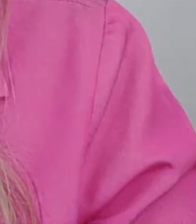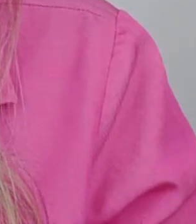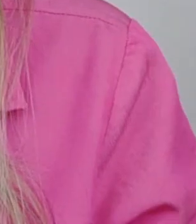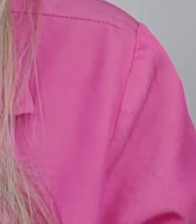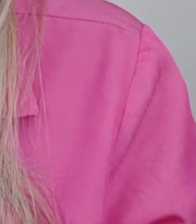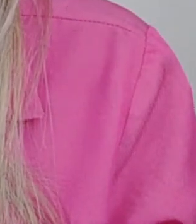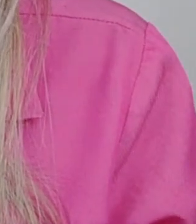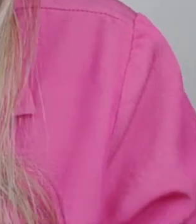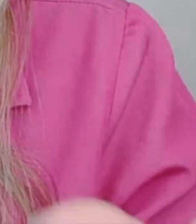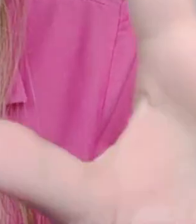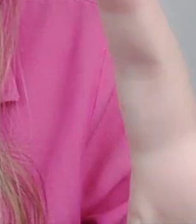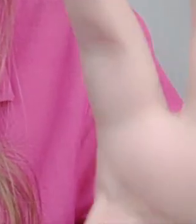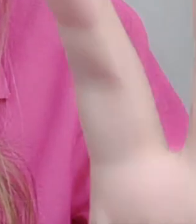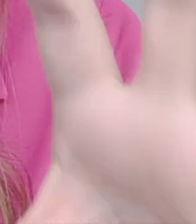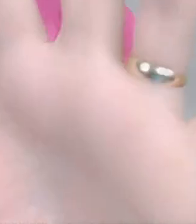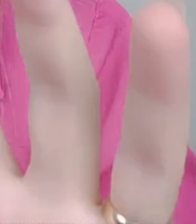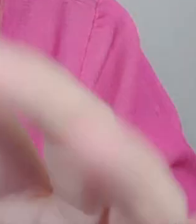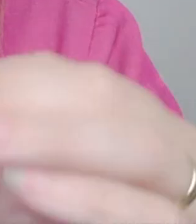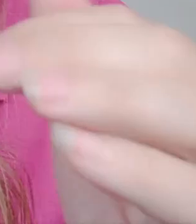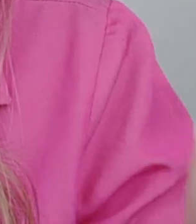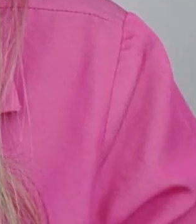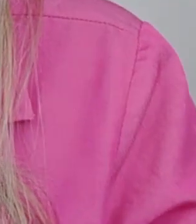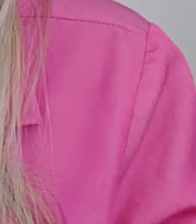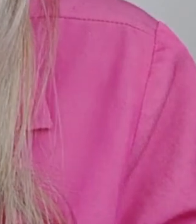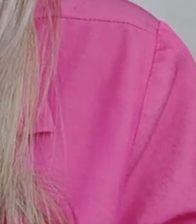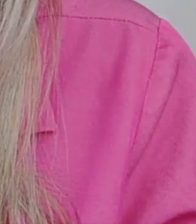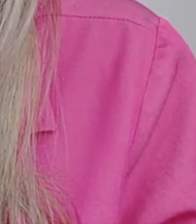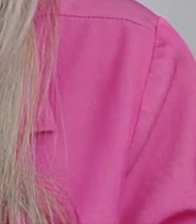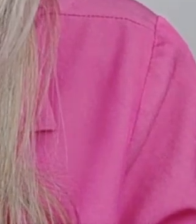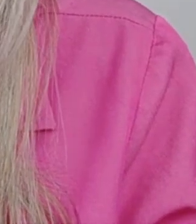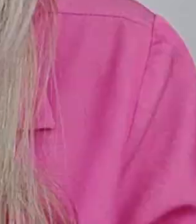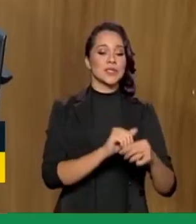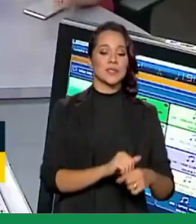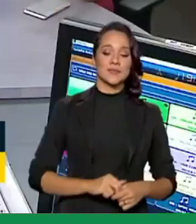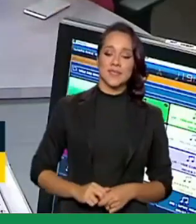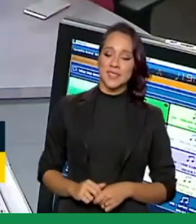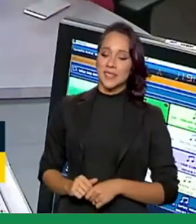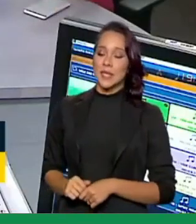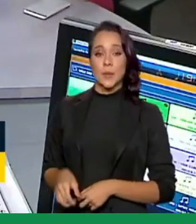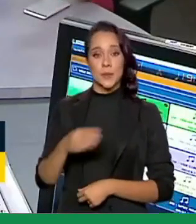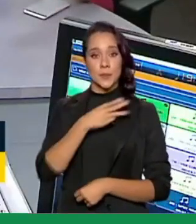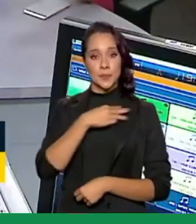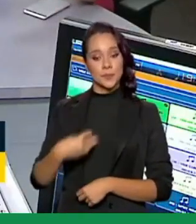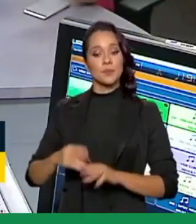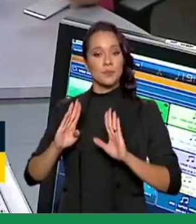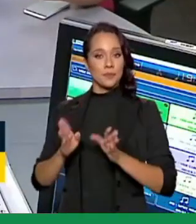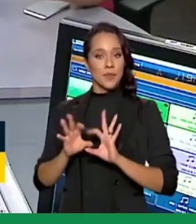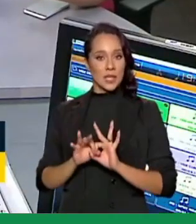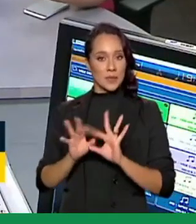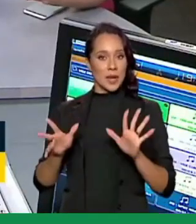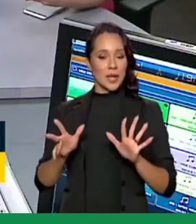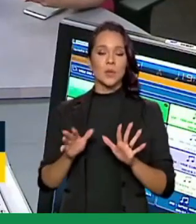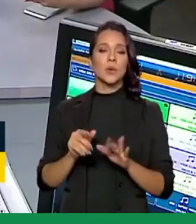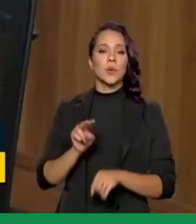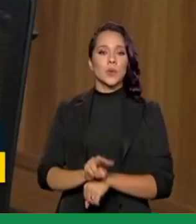sobre a Caixa Econômica Federal. Tá aqui, vou deixar o vídeo pra vocês acompanharem aí todos os detalhes. Ministro, então, já tá liberado o